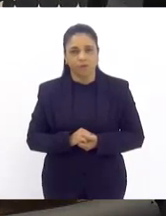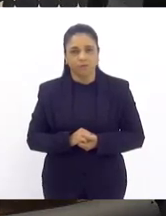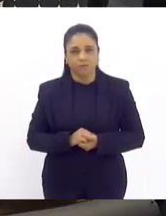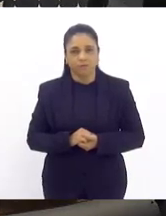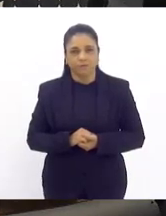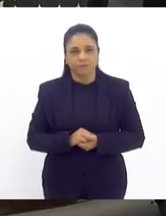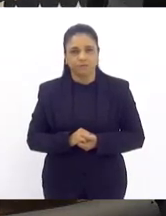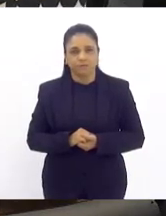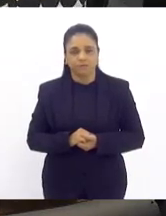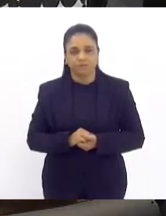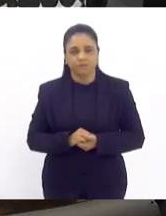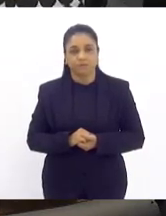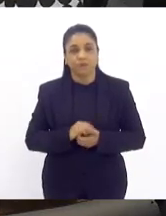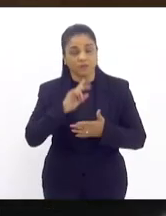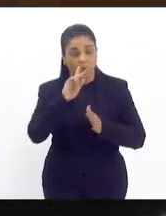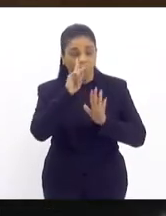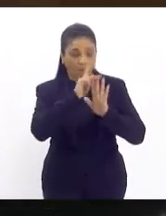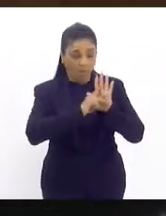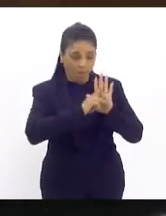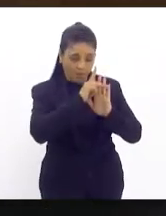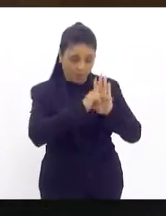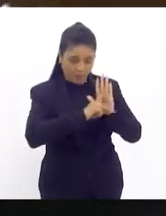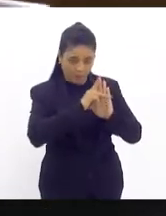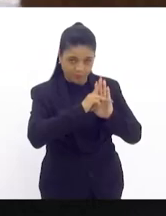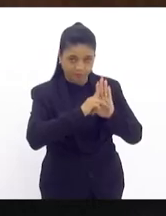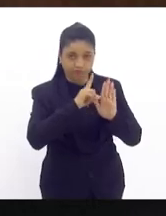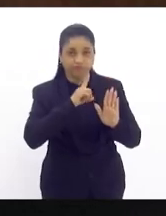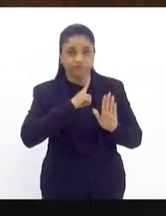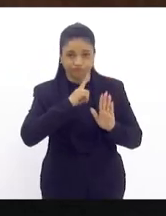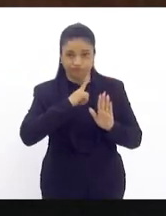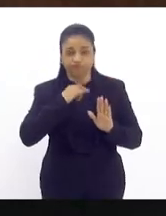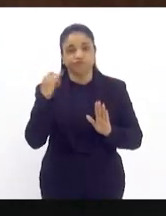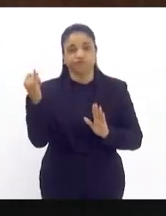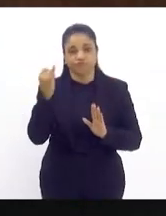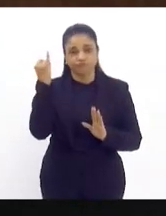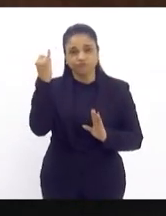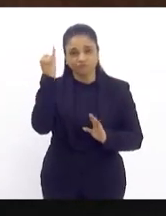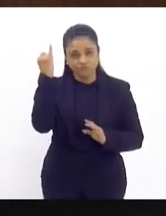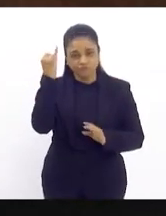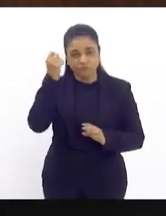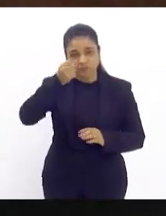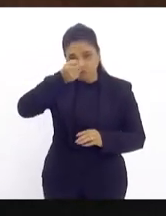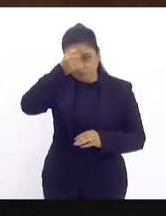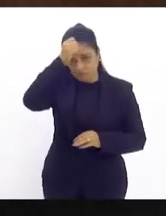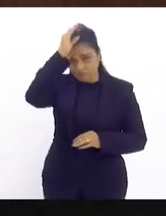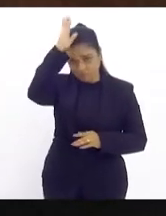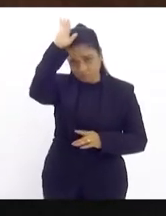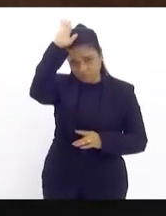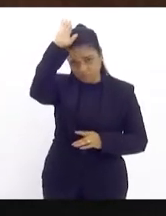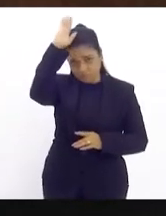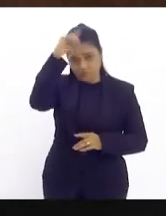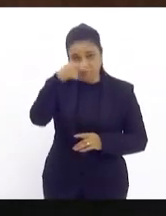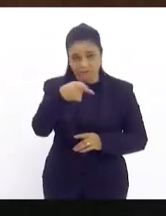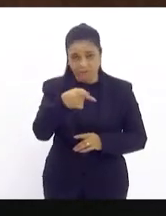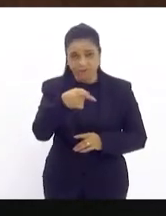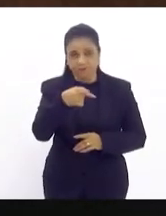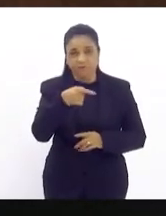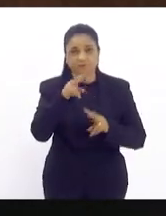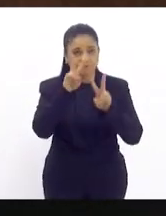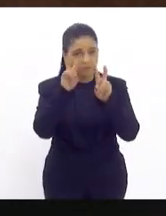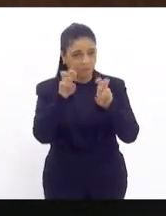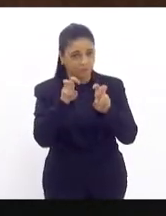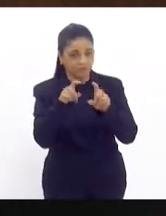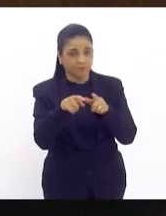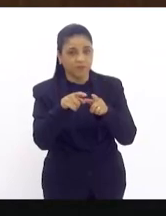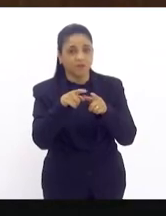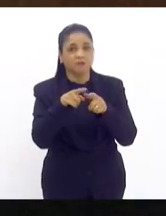o projeto ele tem um mérito em relação aos bombeiros inclusive aqueles que estavam